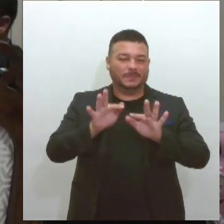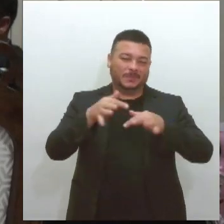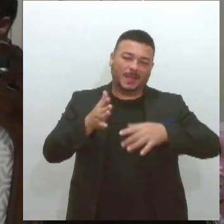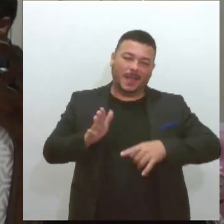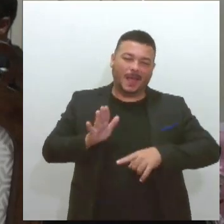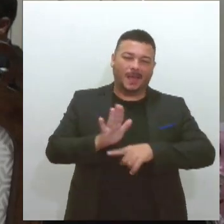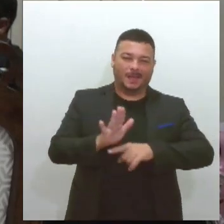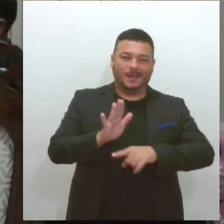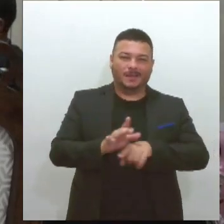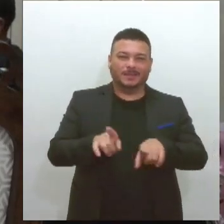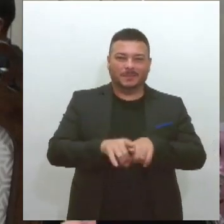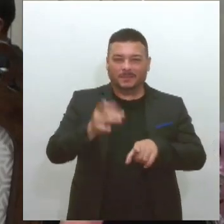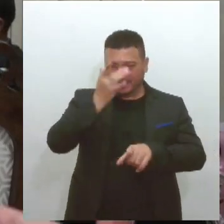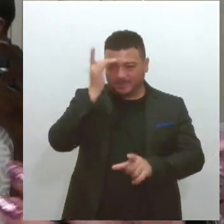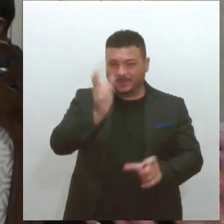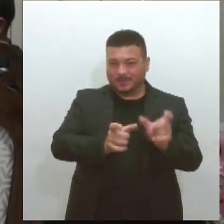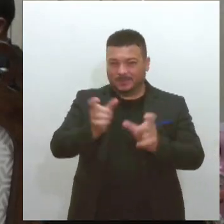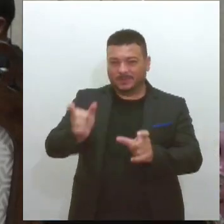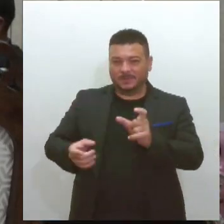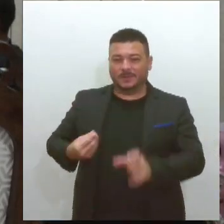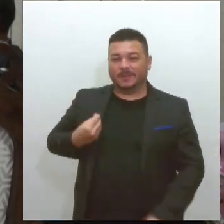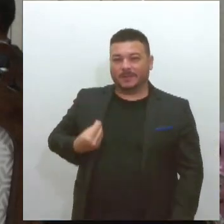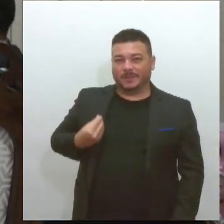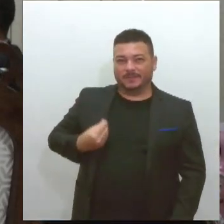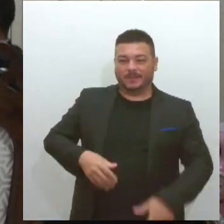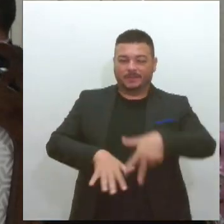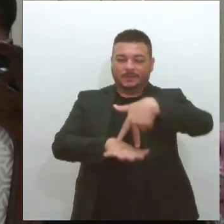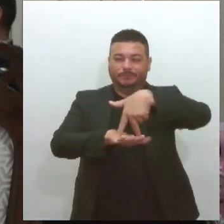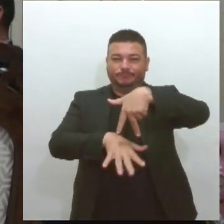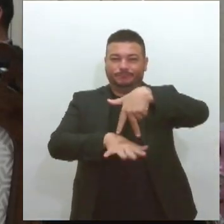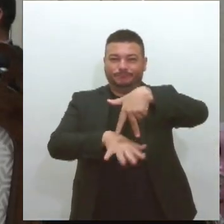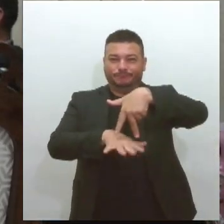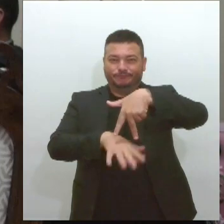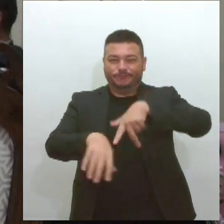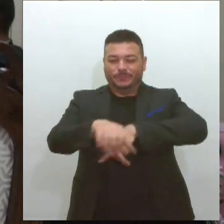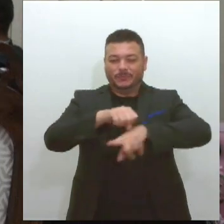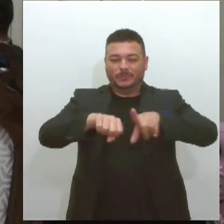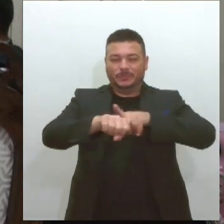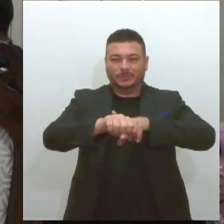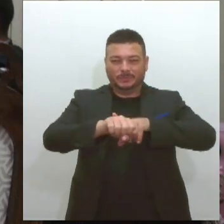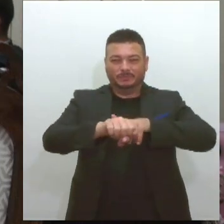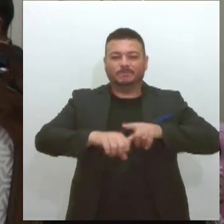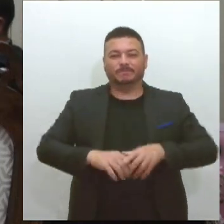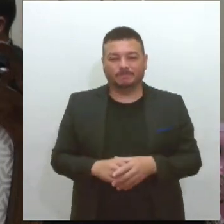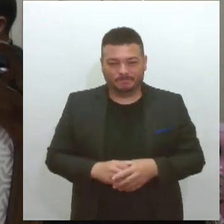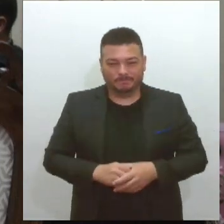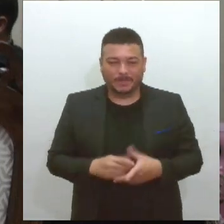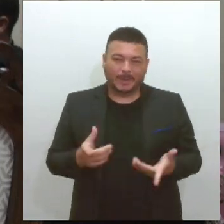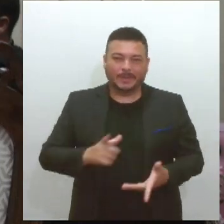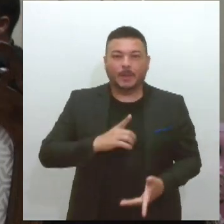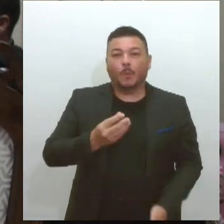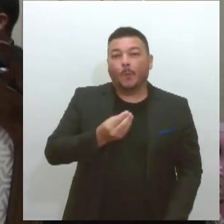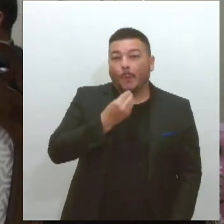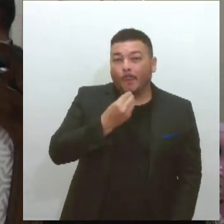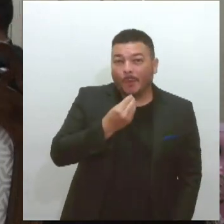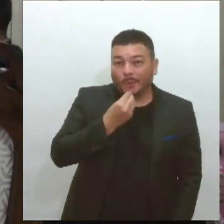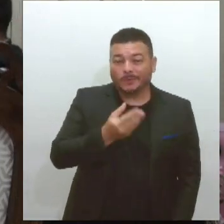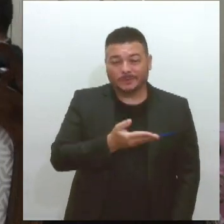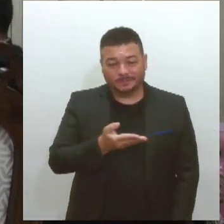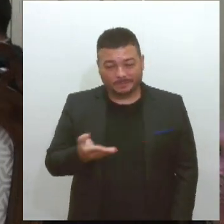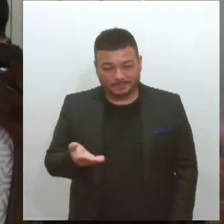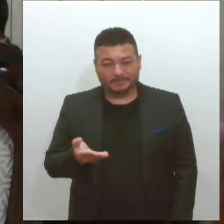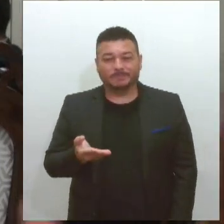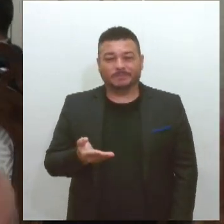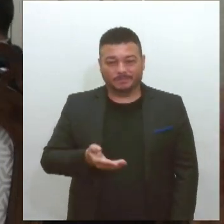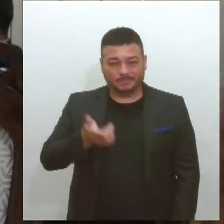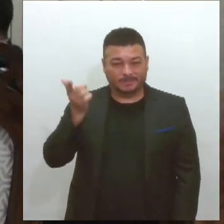pessoas que vivem em situação de vulnerabilidade social a ter uma oportunidade, a ingressar em cursos que possam